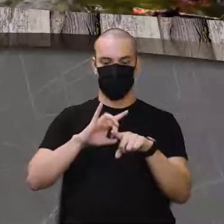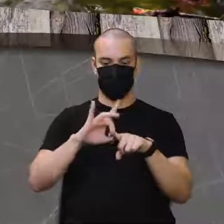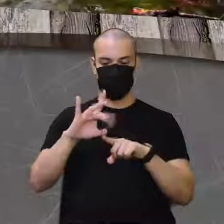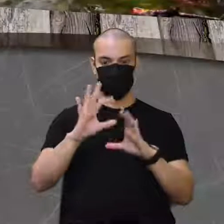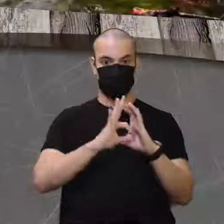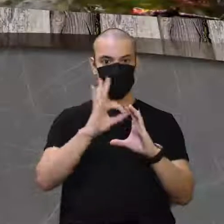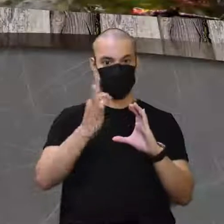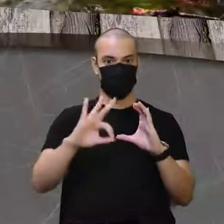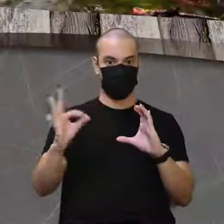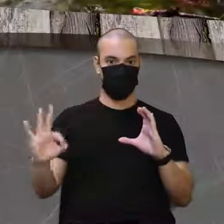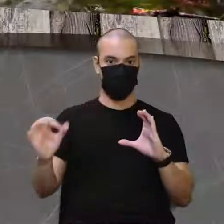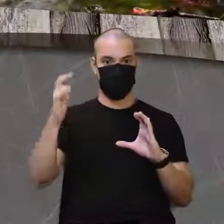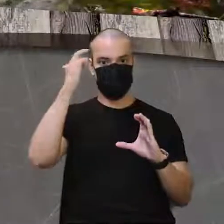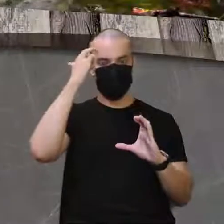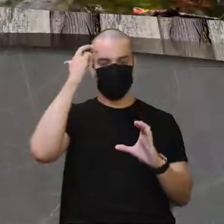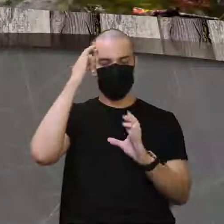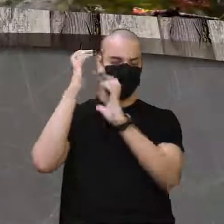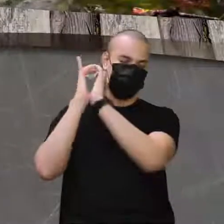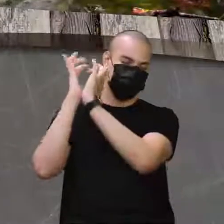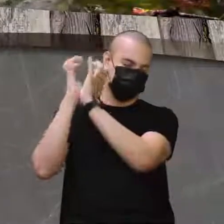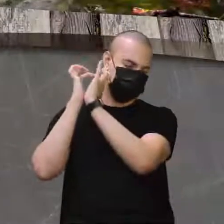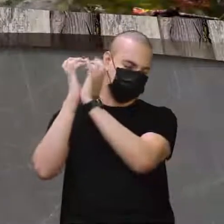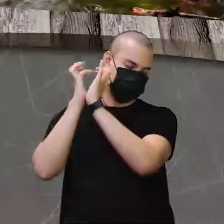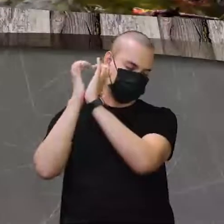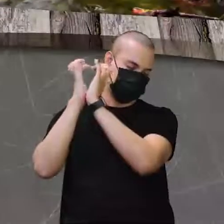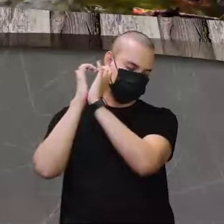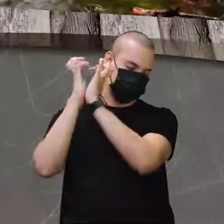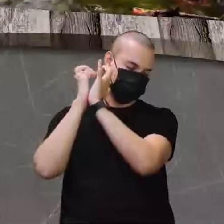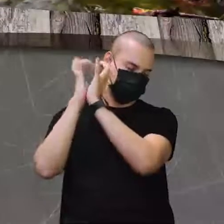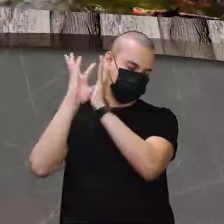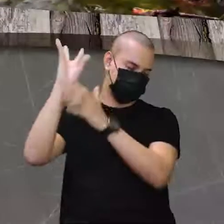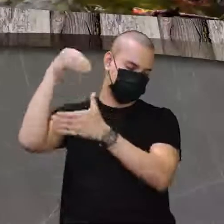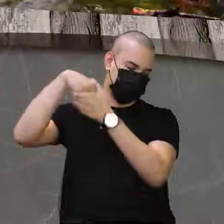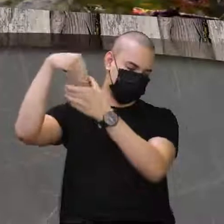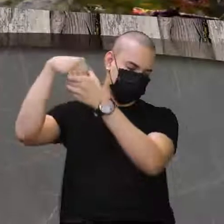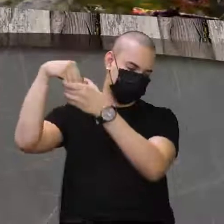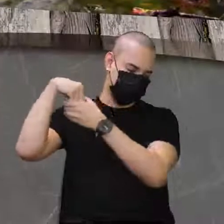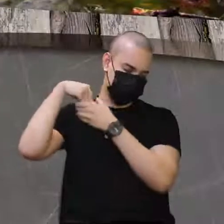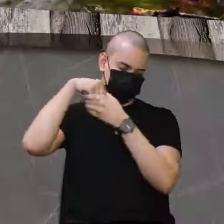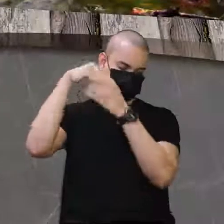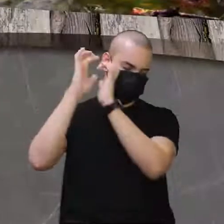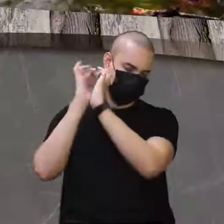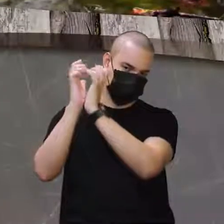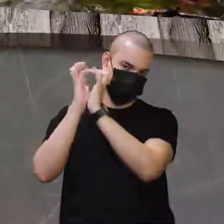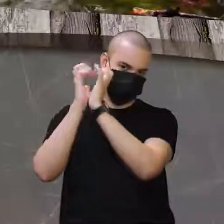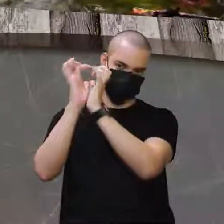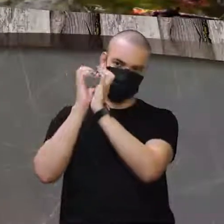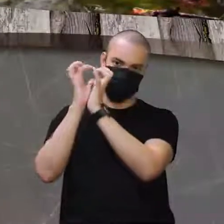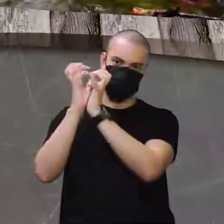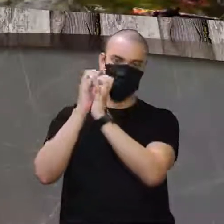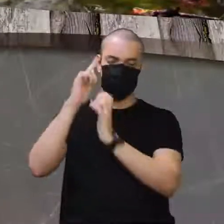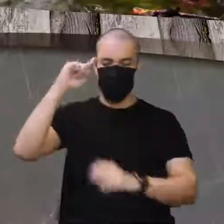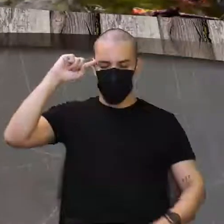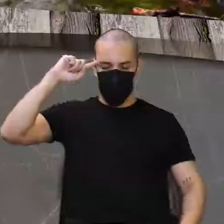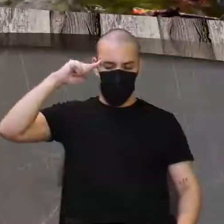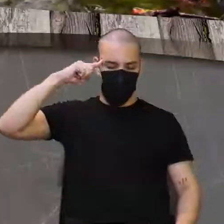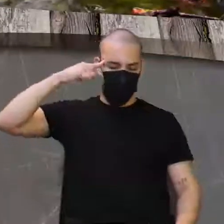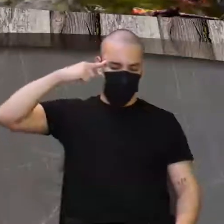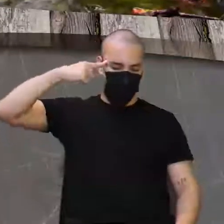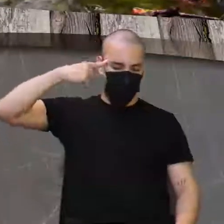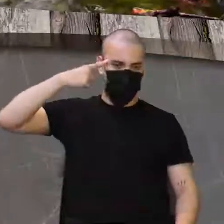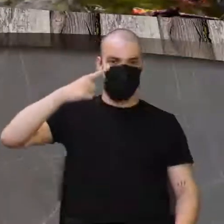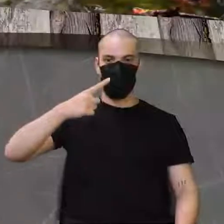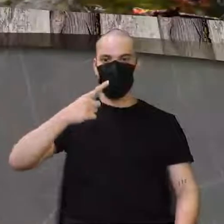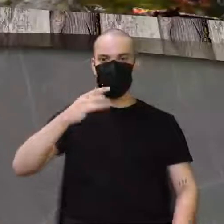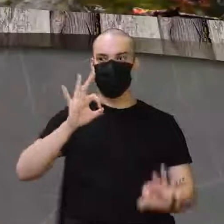E esse sêmen está produzido no meu cérebro, está armazenado. Gente, é como se estivesse pensando naquilo todo o tempo, né? Mas não é não. Mas vamos